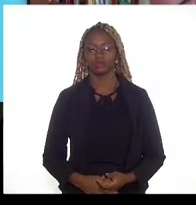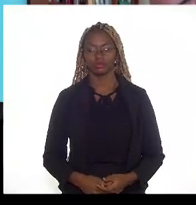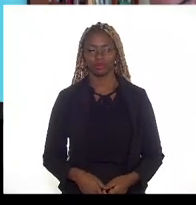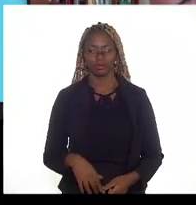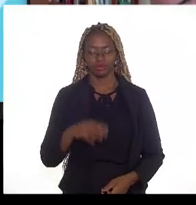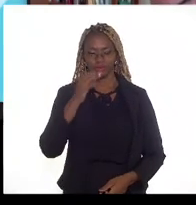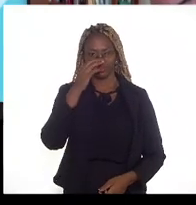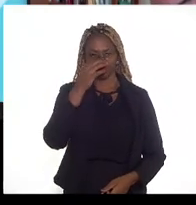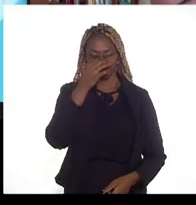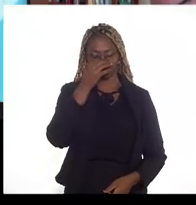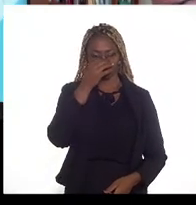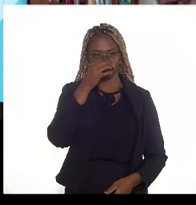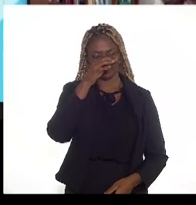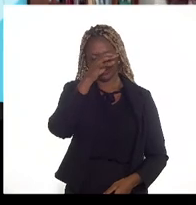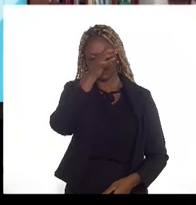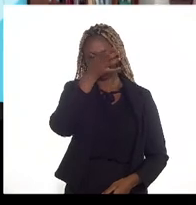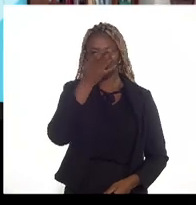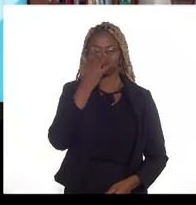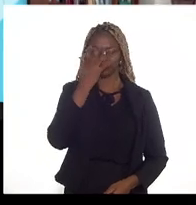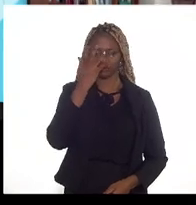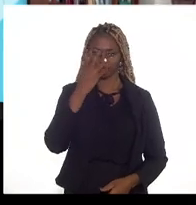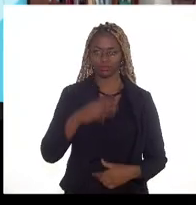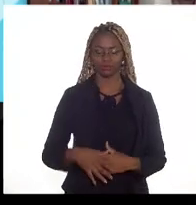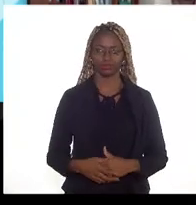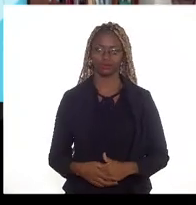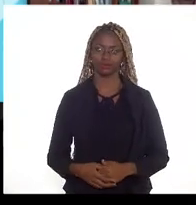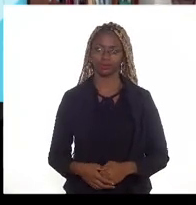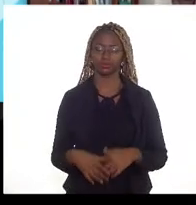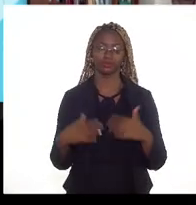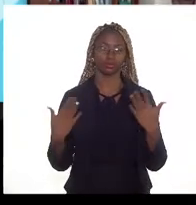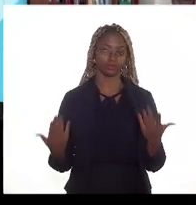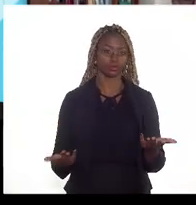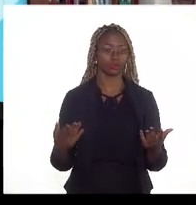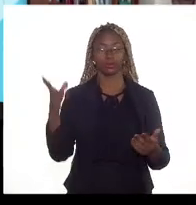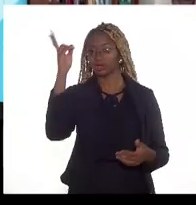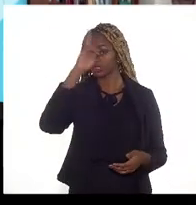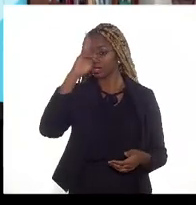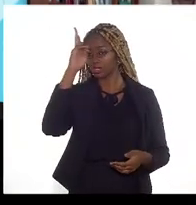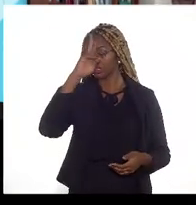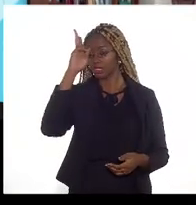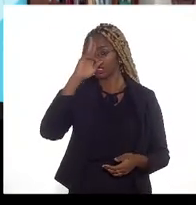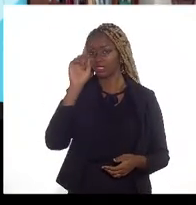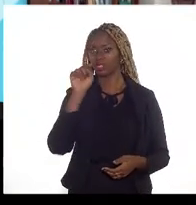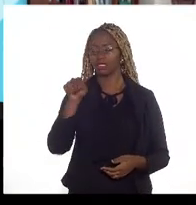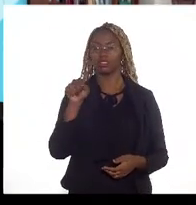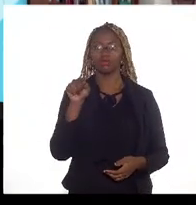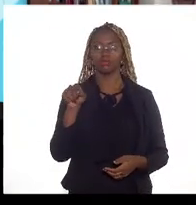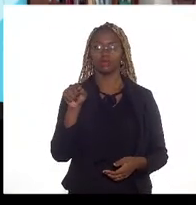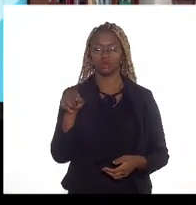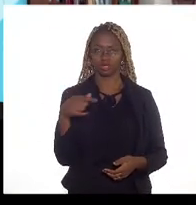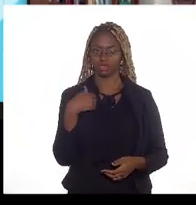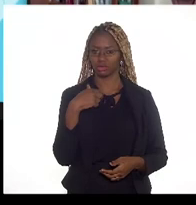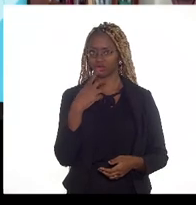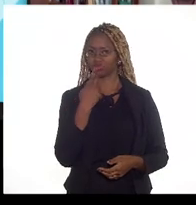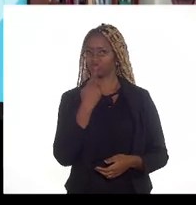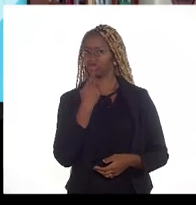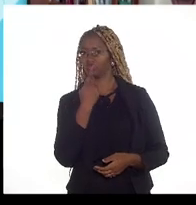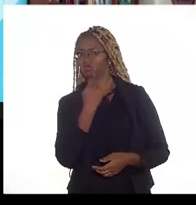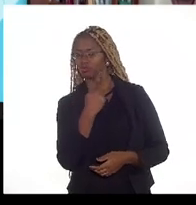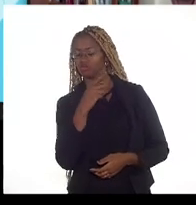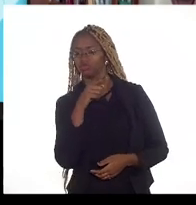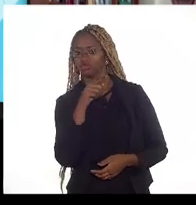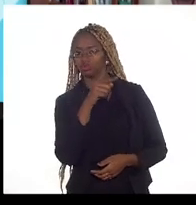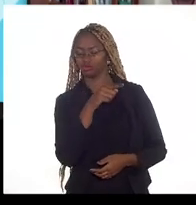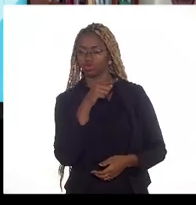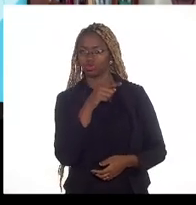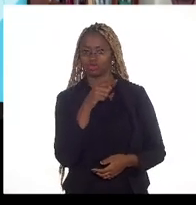bom vamos lembrar então aqui o que eu mencionei na